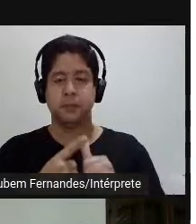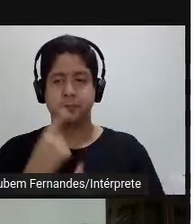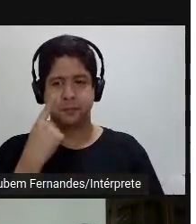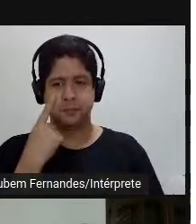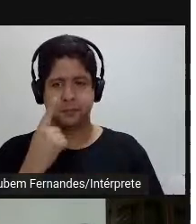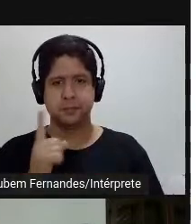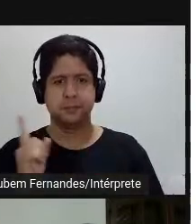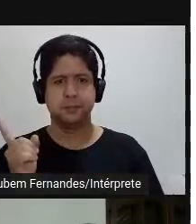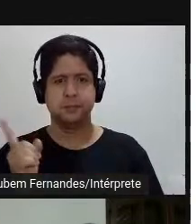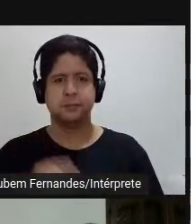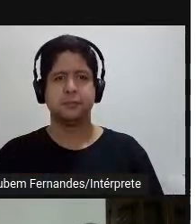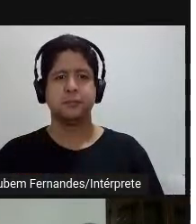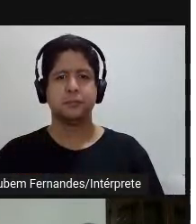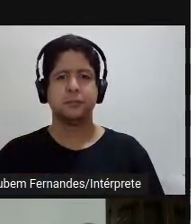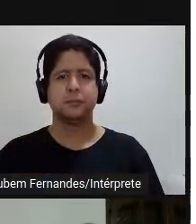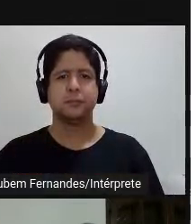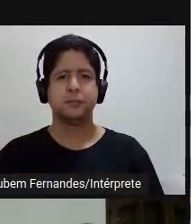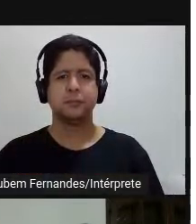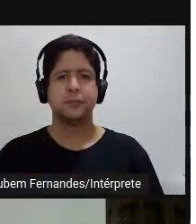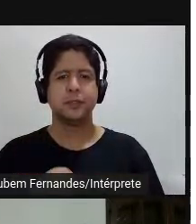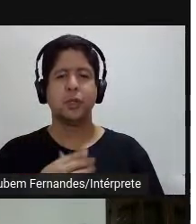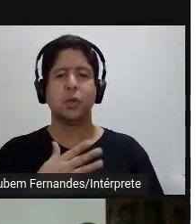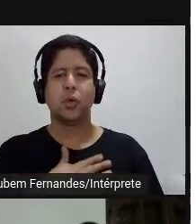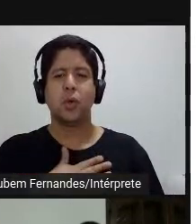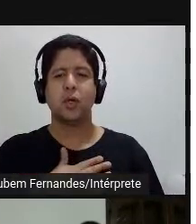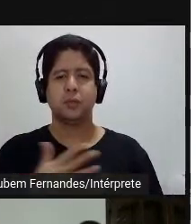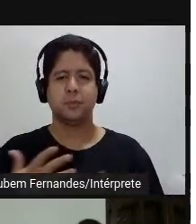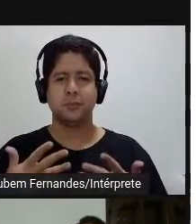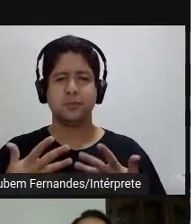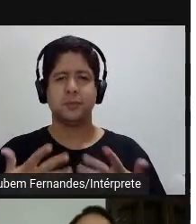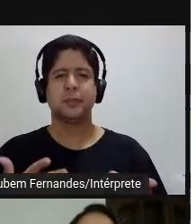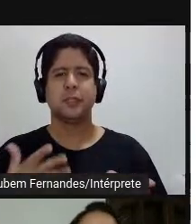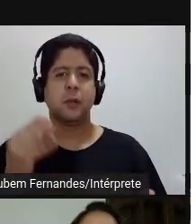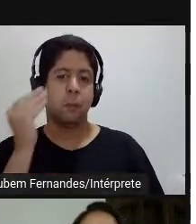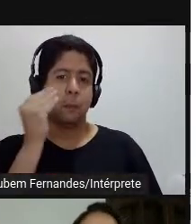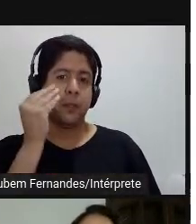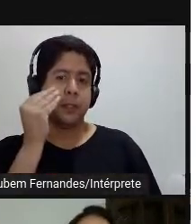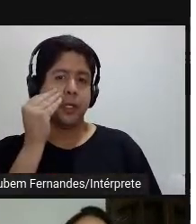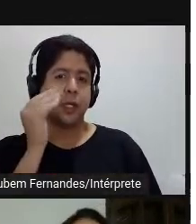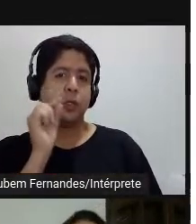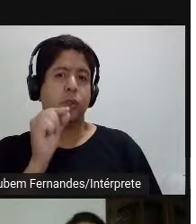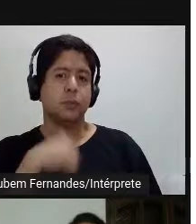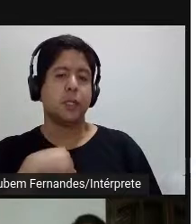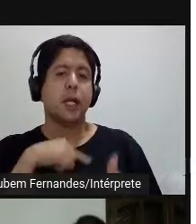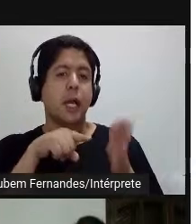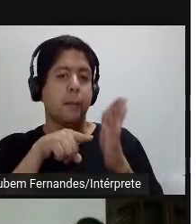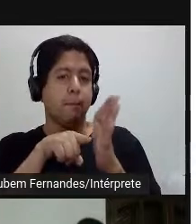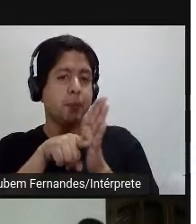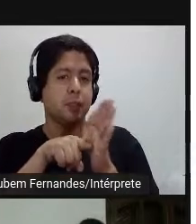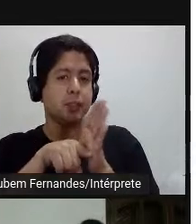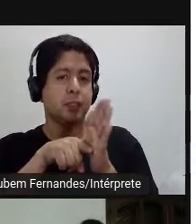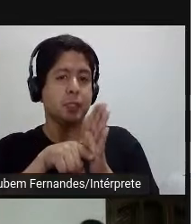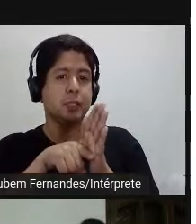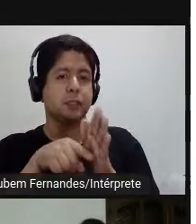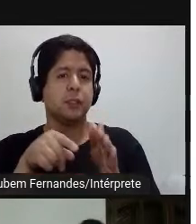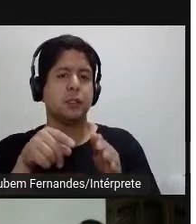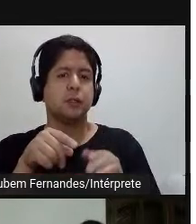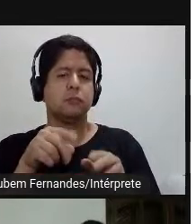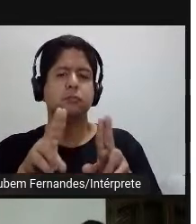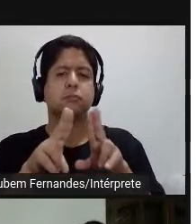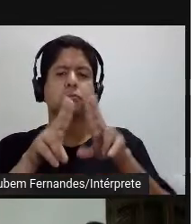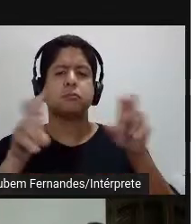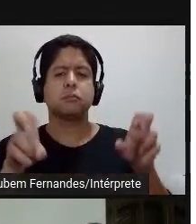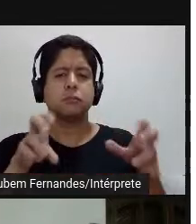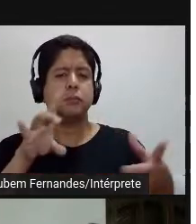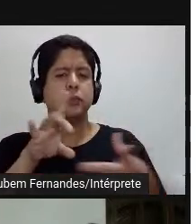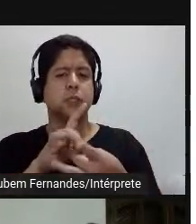Então, comecei, né, fiquei bem chegada, assim, pelo convite, pensando, porque a minha pesquisa sempre dialoga com questões ligadas à